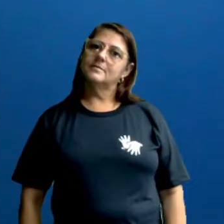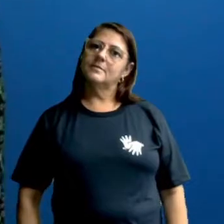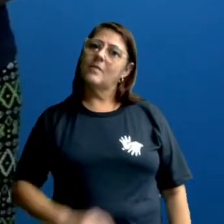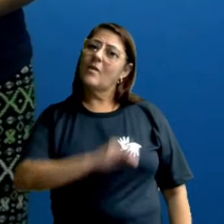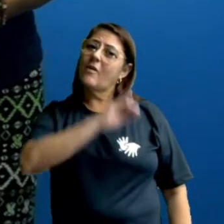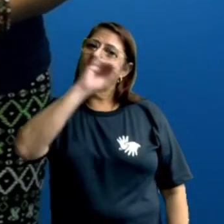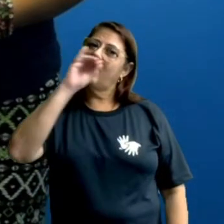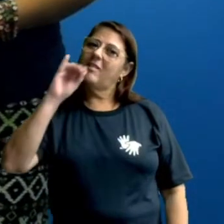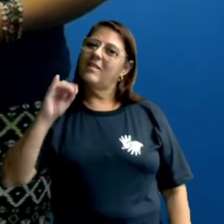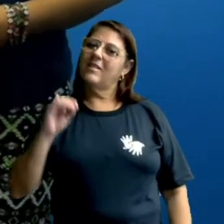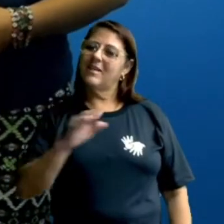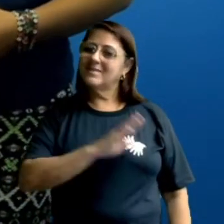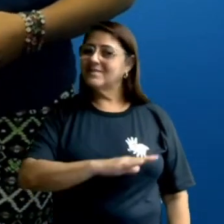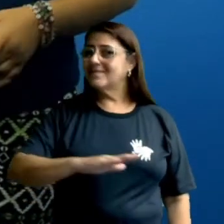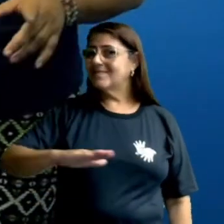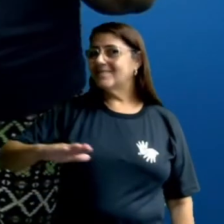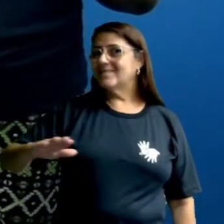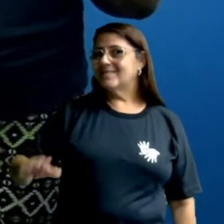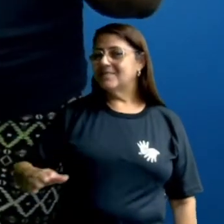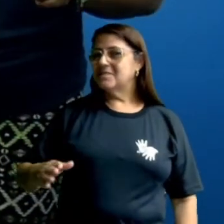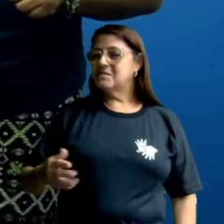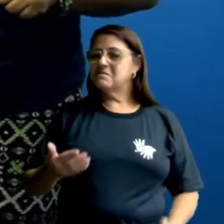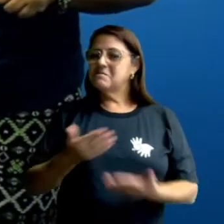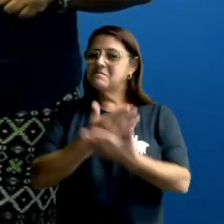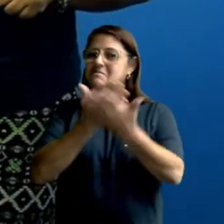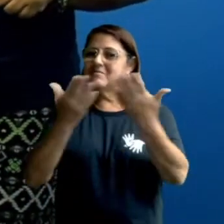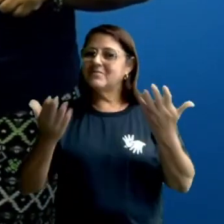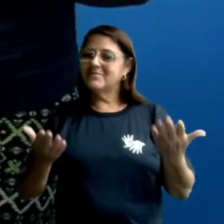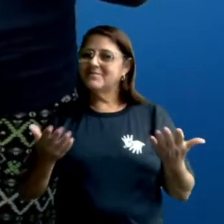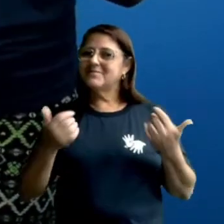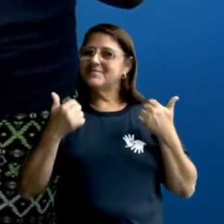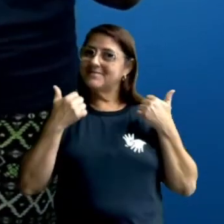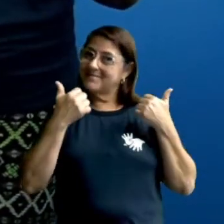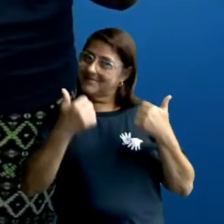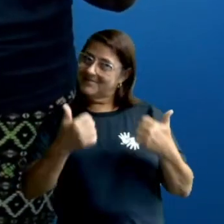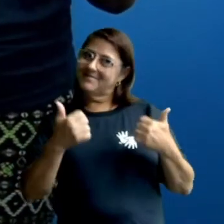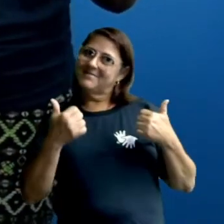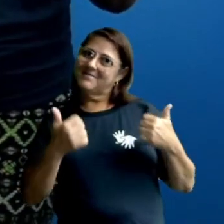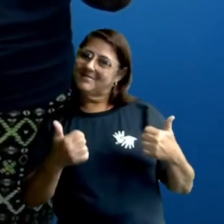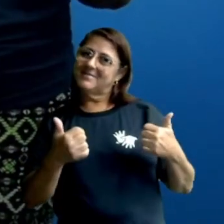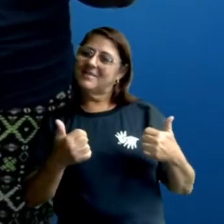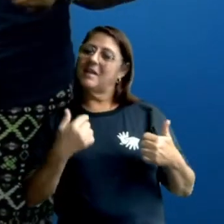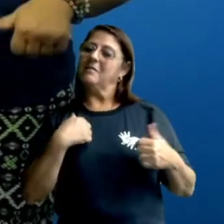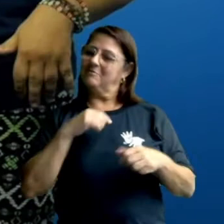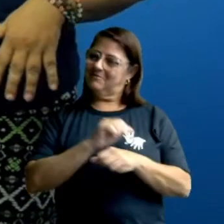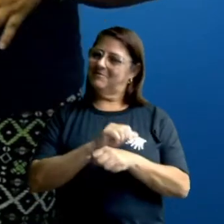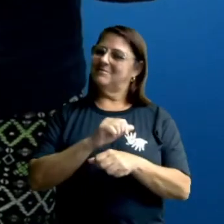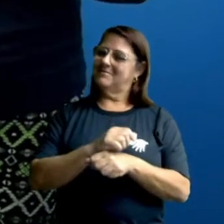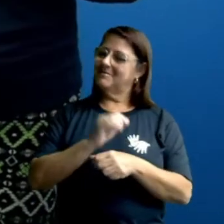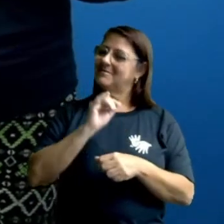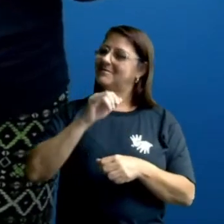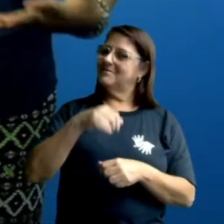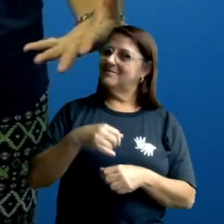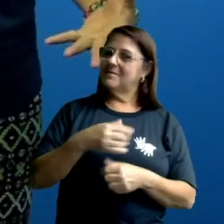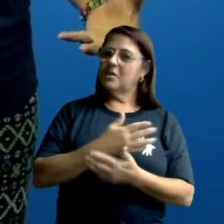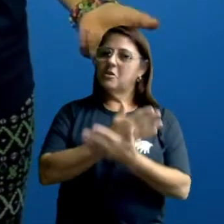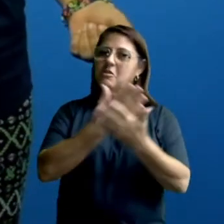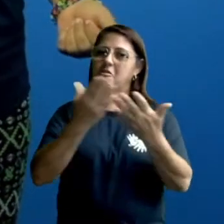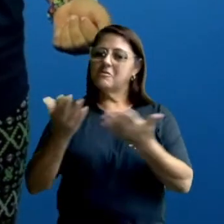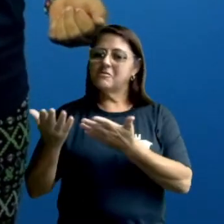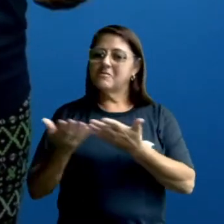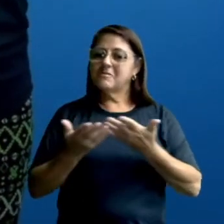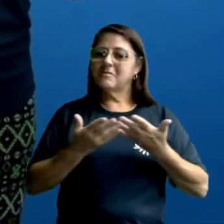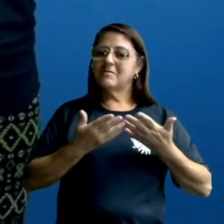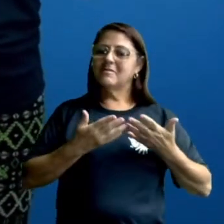Olá, crianças! Como vocês estão? Estão bem? Espero que sim! Sejam todos